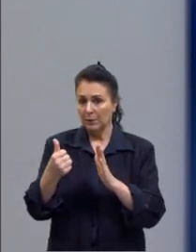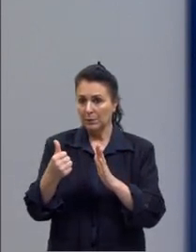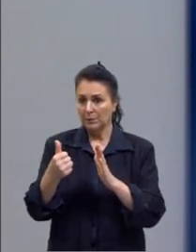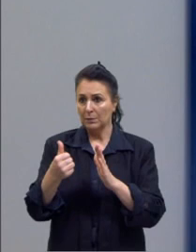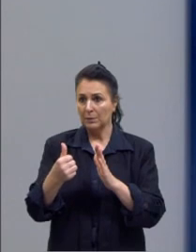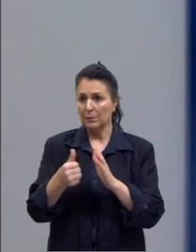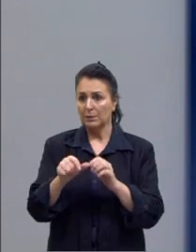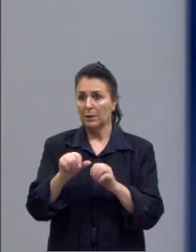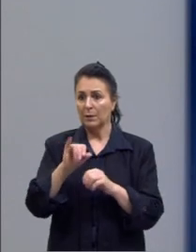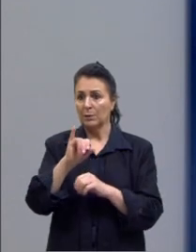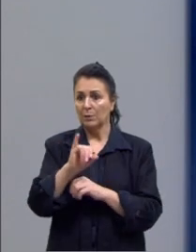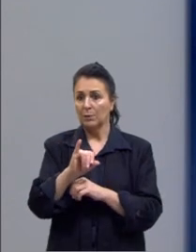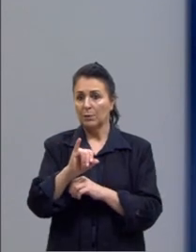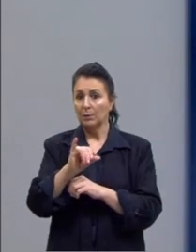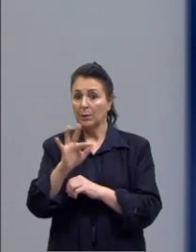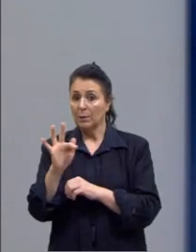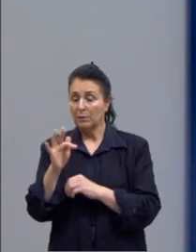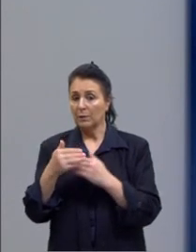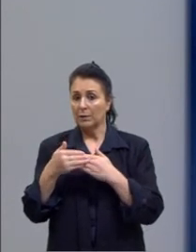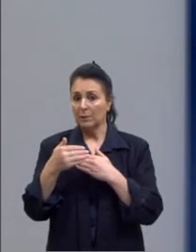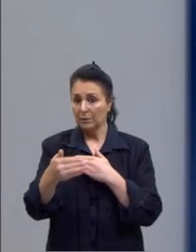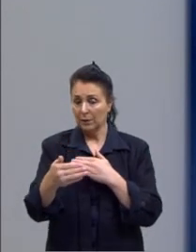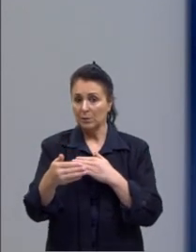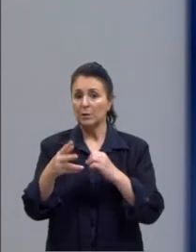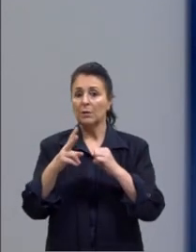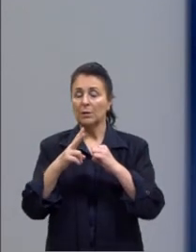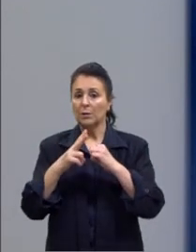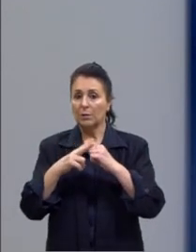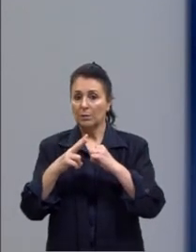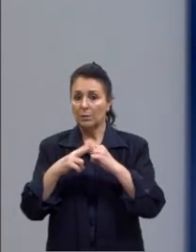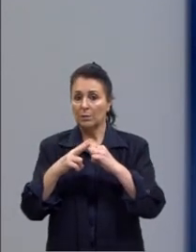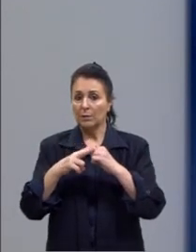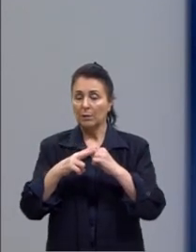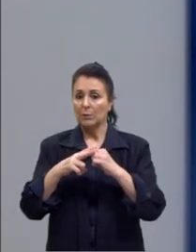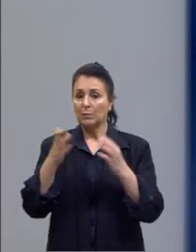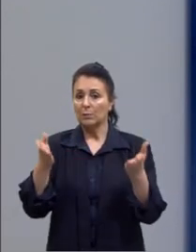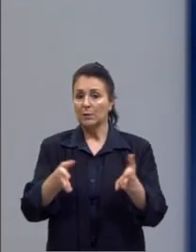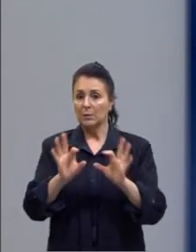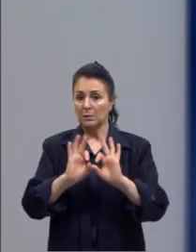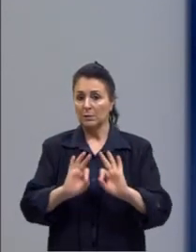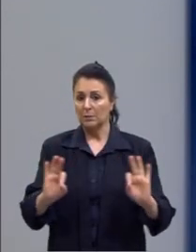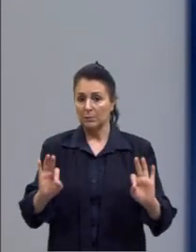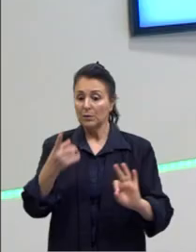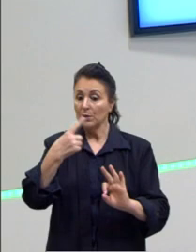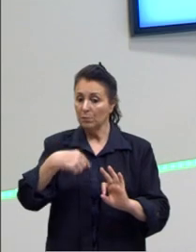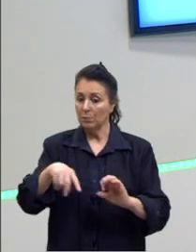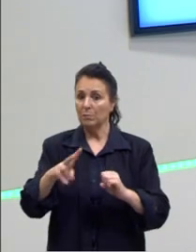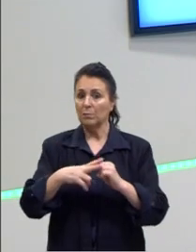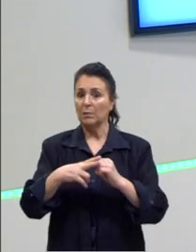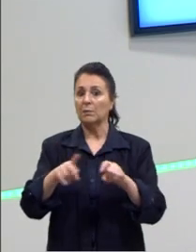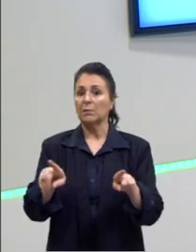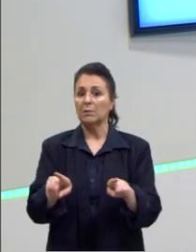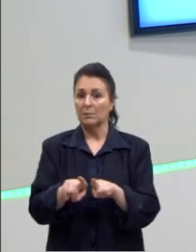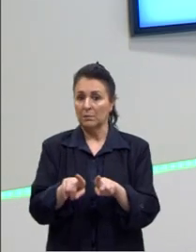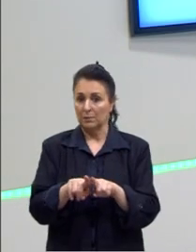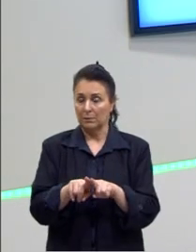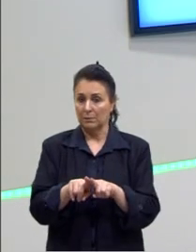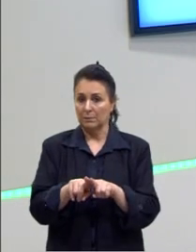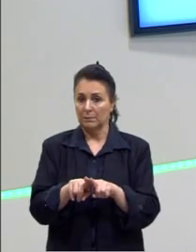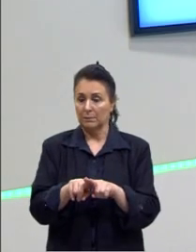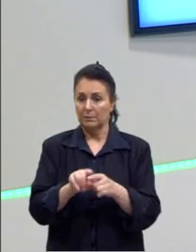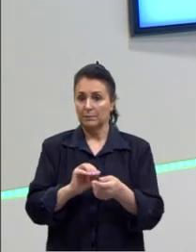na frente, eu tenho o verbo no presente simples e eu tenho o will. Ok? Vamos adiante.